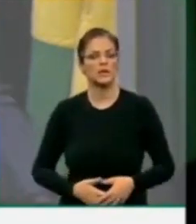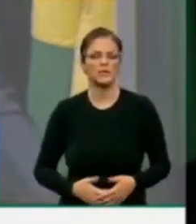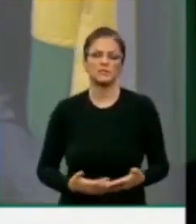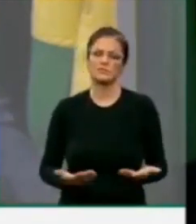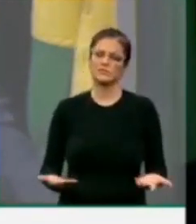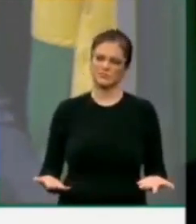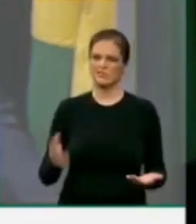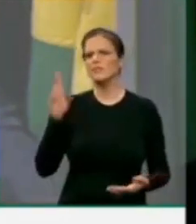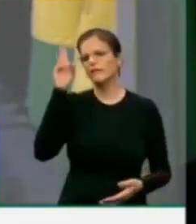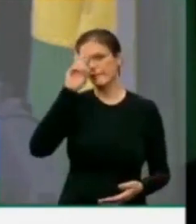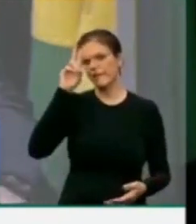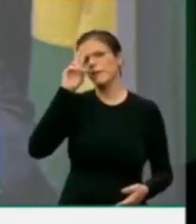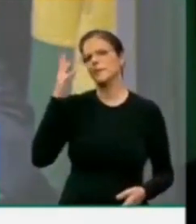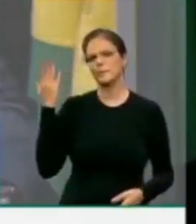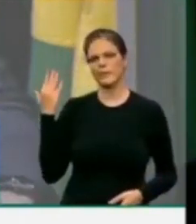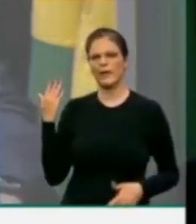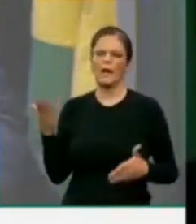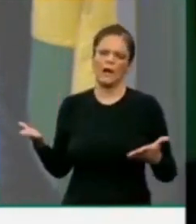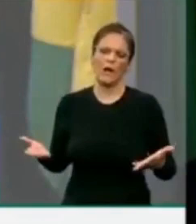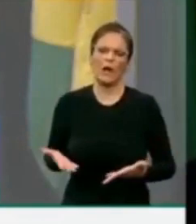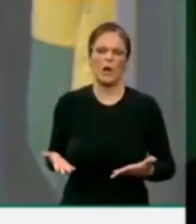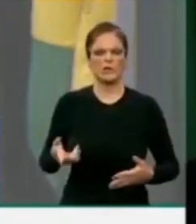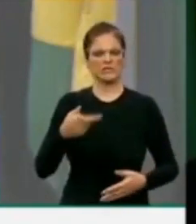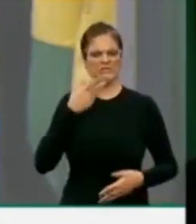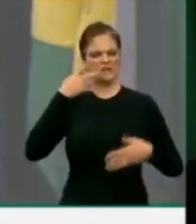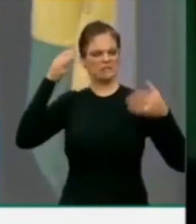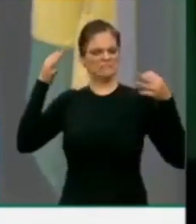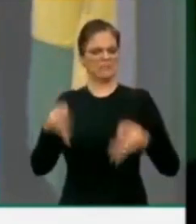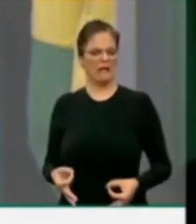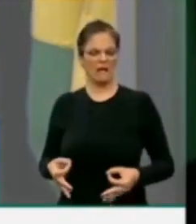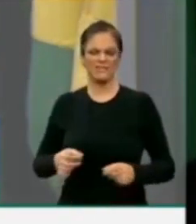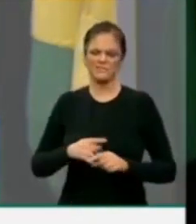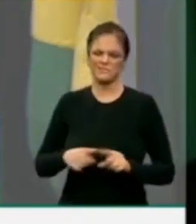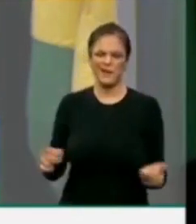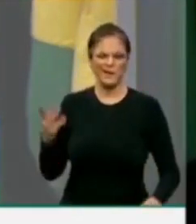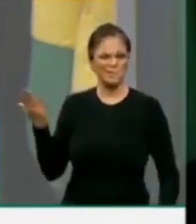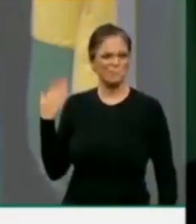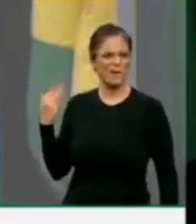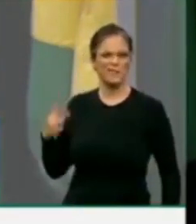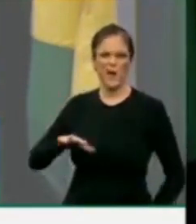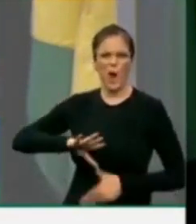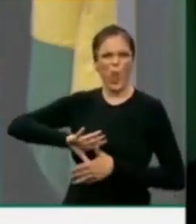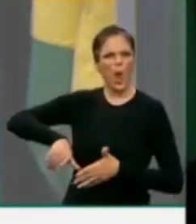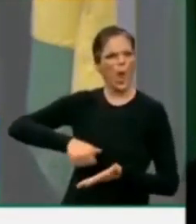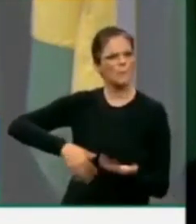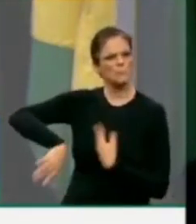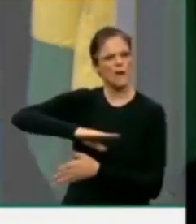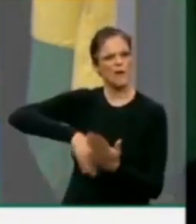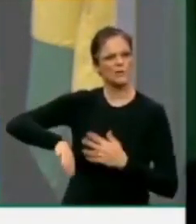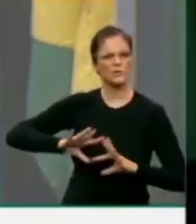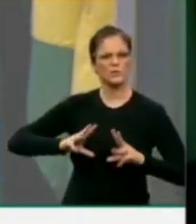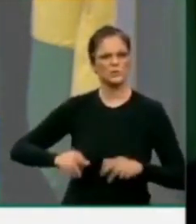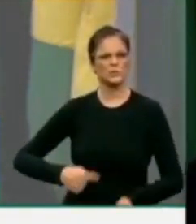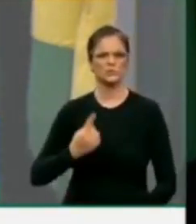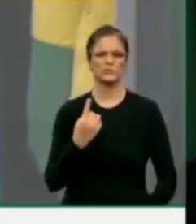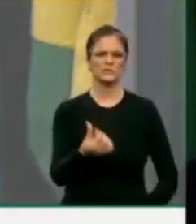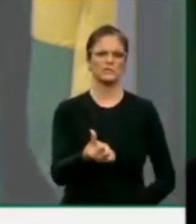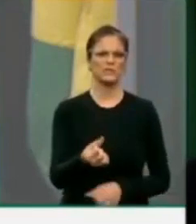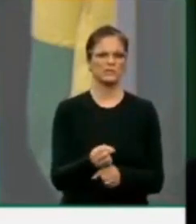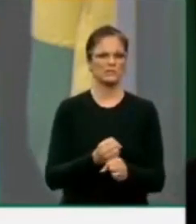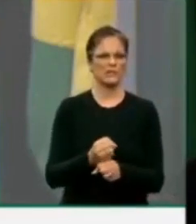a memória desse que se colocam hoje como paladinos da moralidade, mas saquearam o Brasil durante 16 anos.